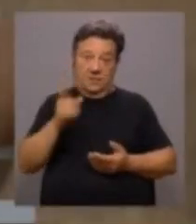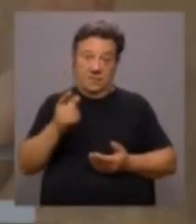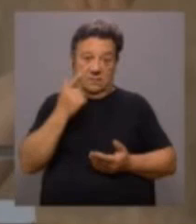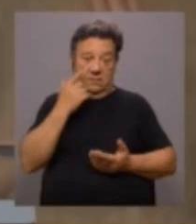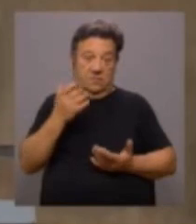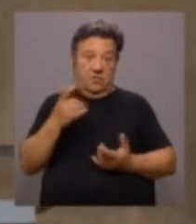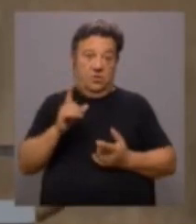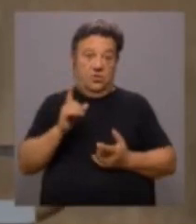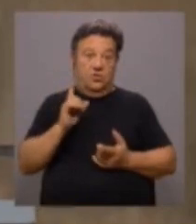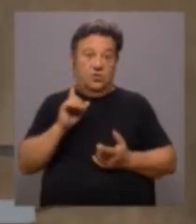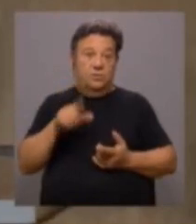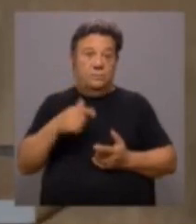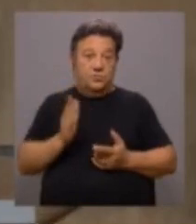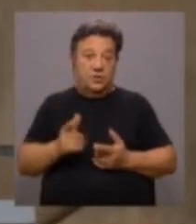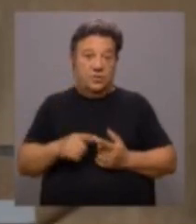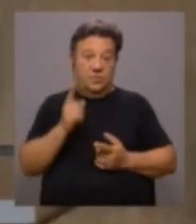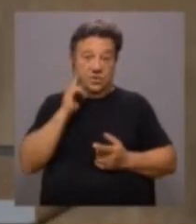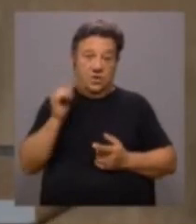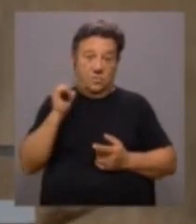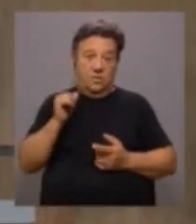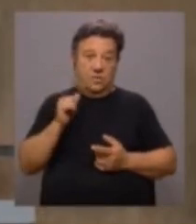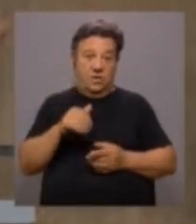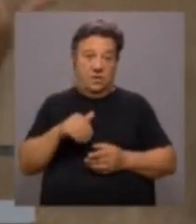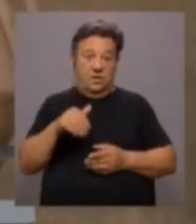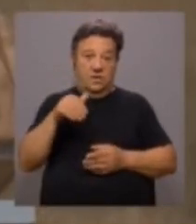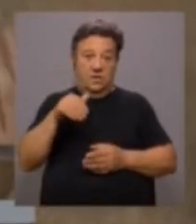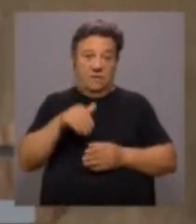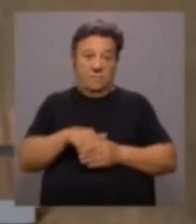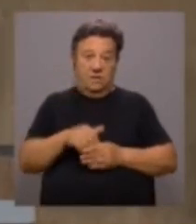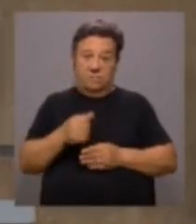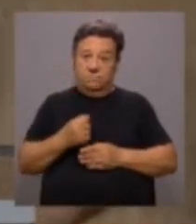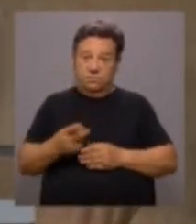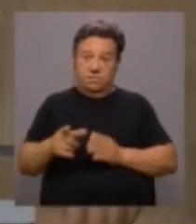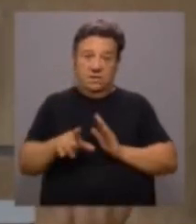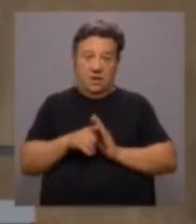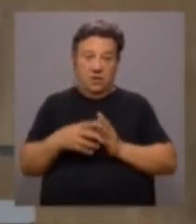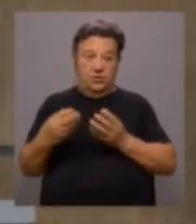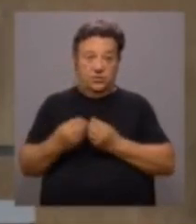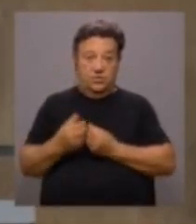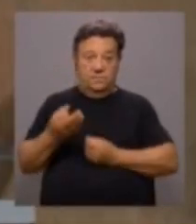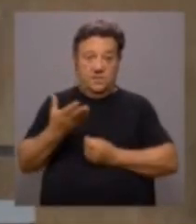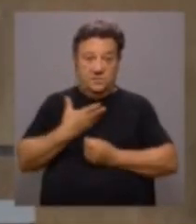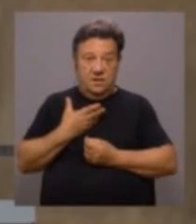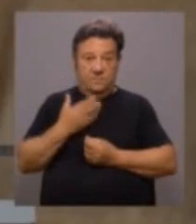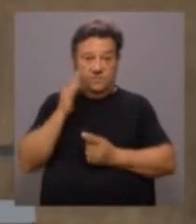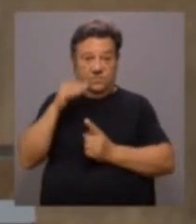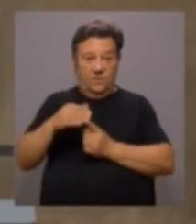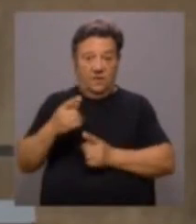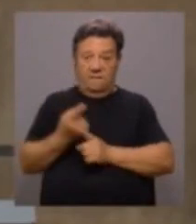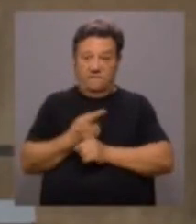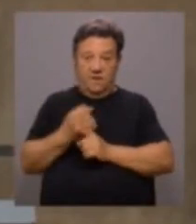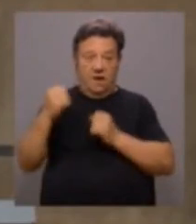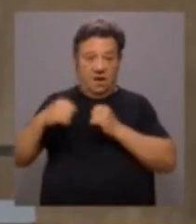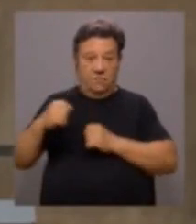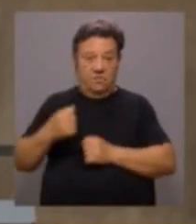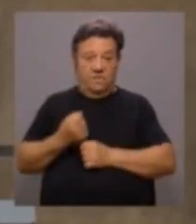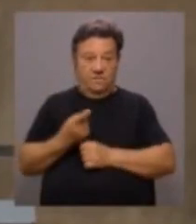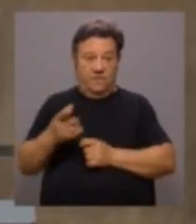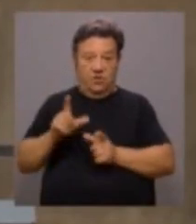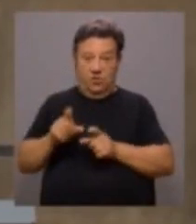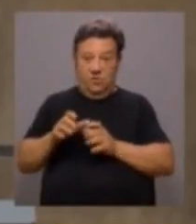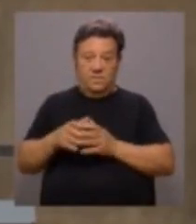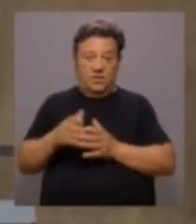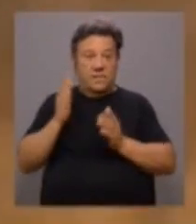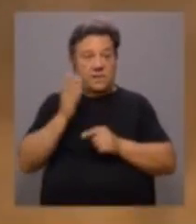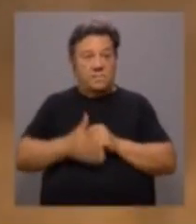óbvio, depois de teres passado o dia de ontem a votar dezenas de diplomas em conjunto com o PSD que resultaram em vários acordos, em várias comissões,